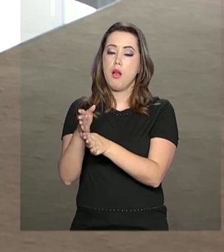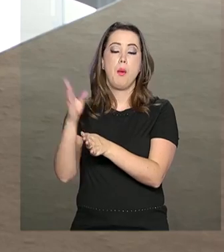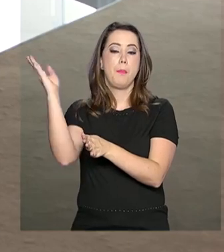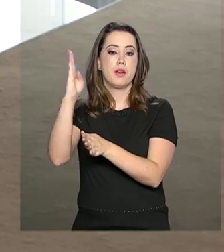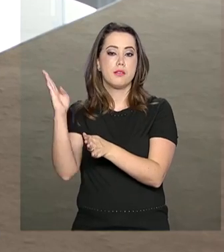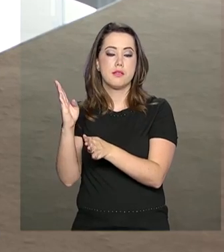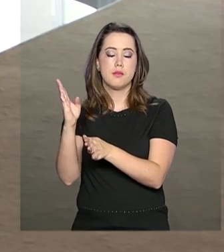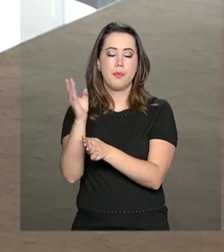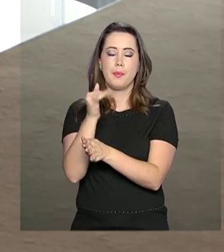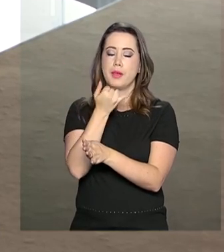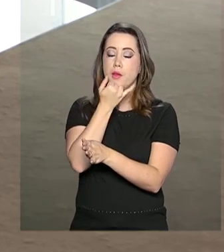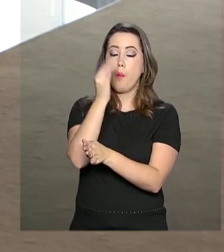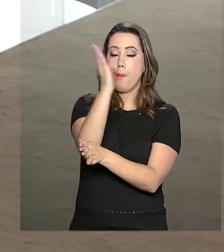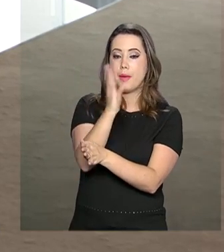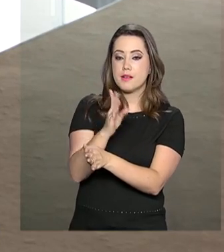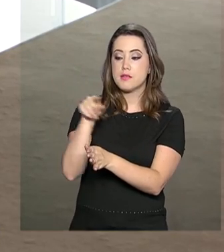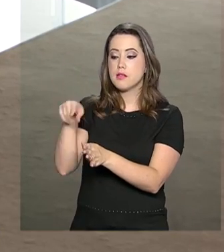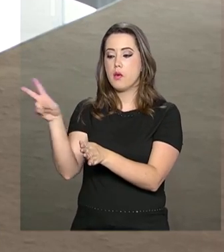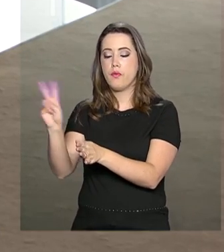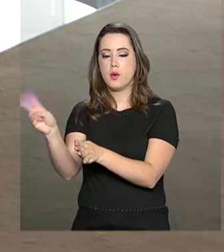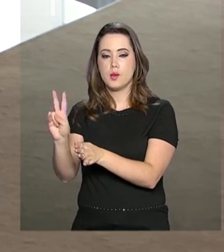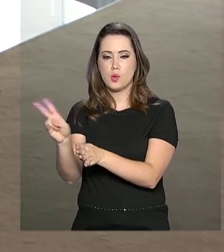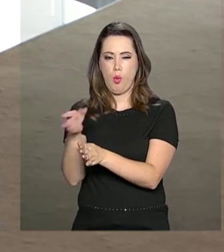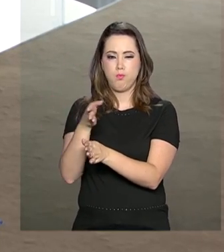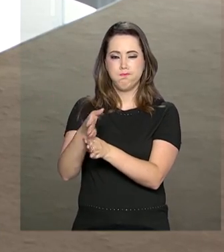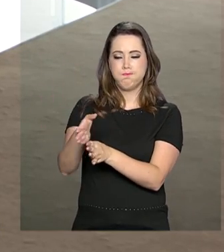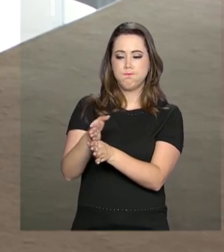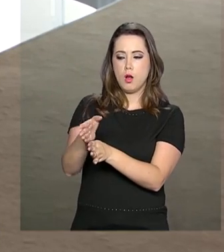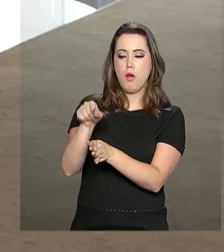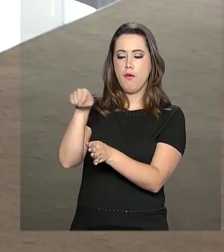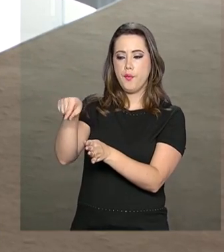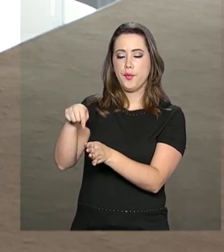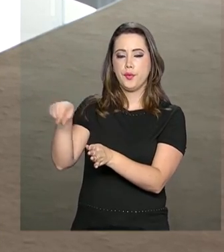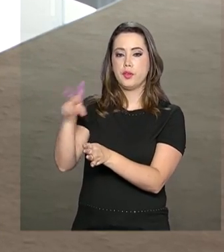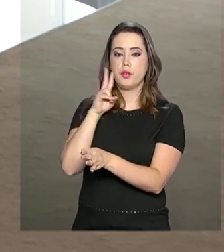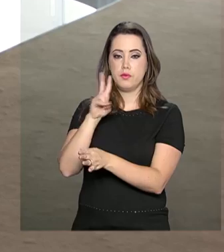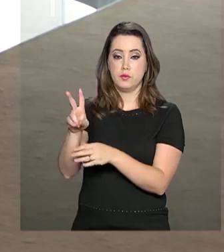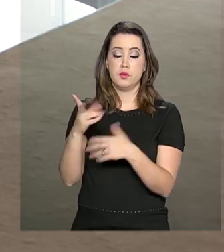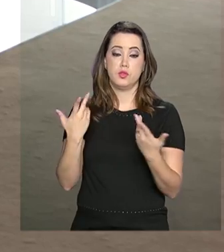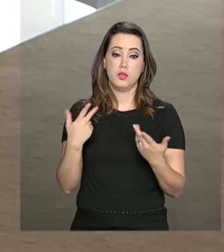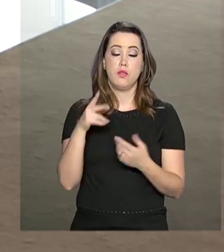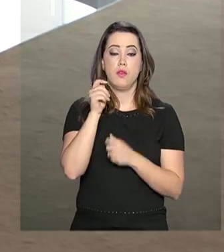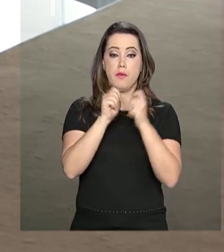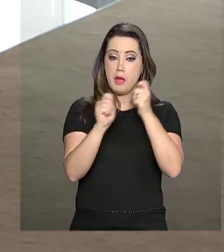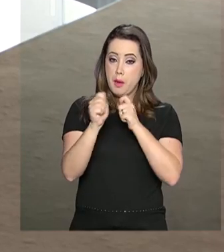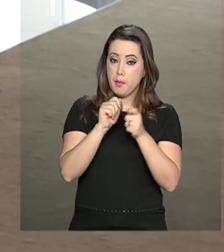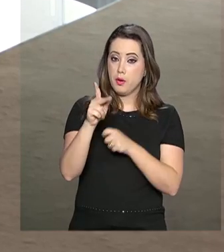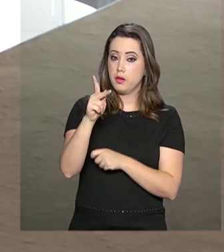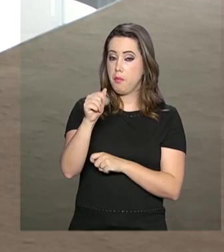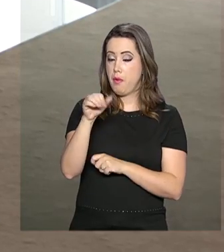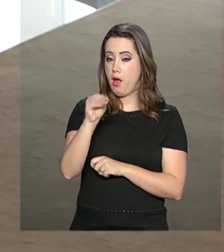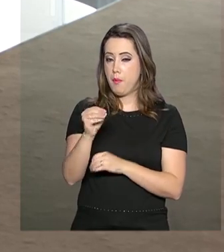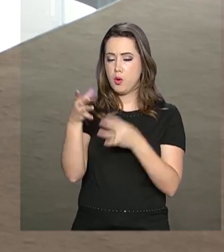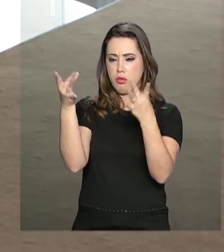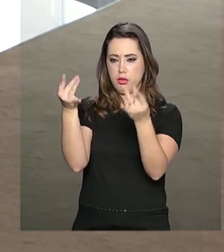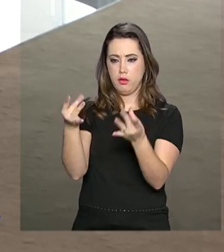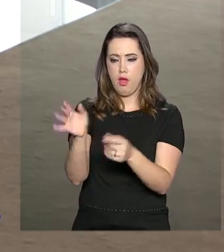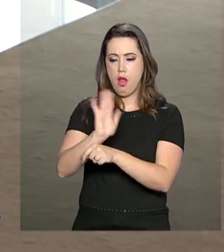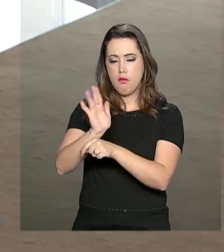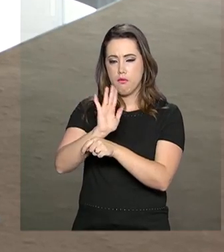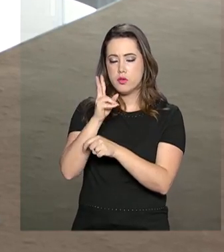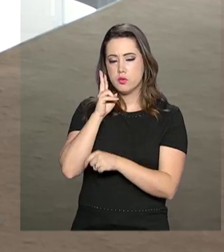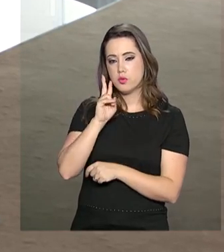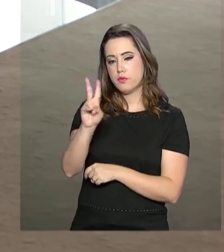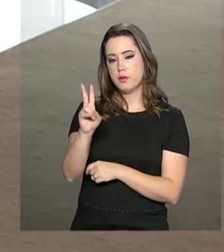do Brasil com a Venezuela. O nosso repórter foi enviado para o local, Pablo Mundim, ele gravou para a gente uma